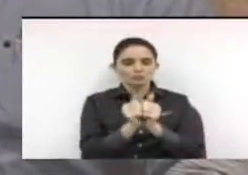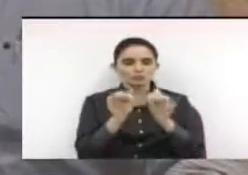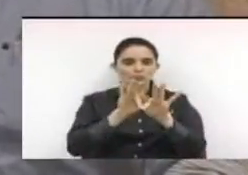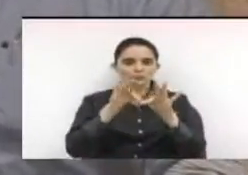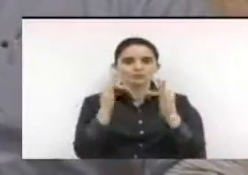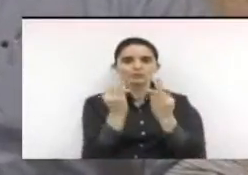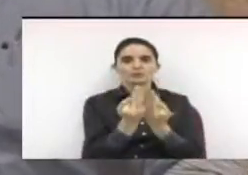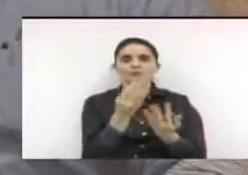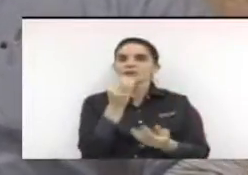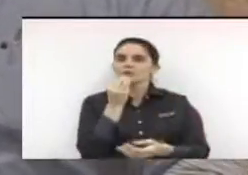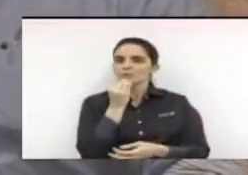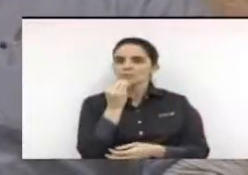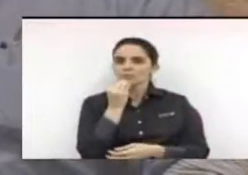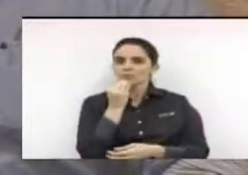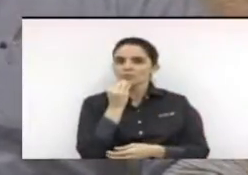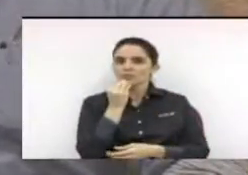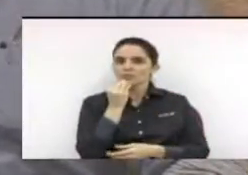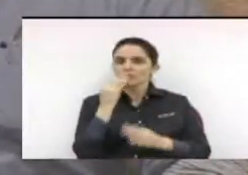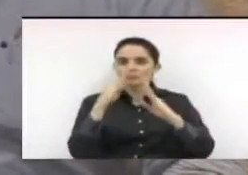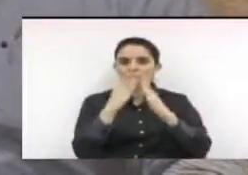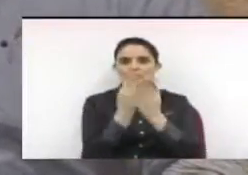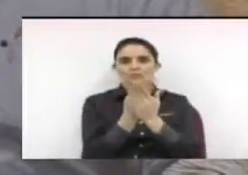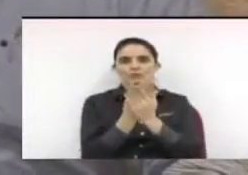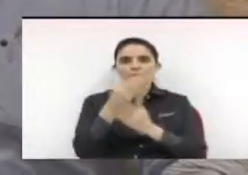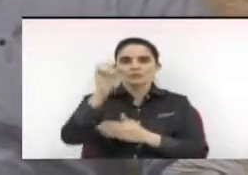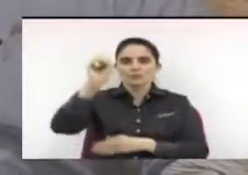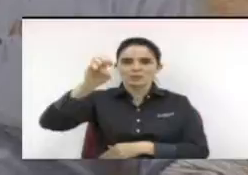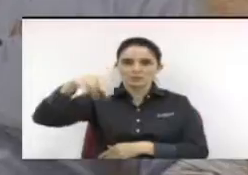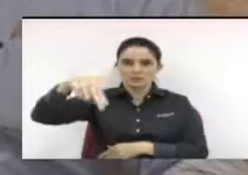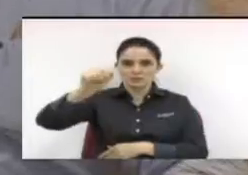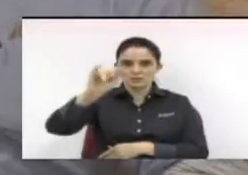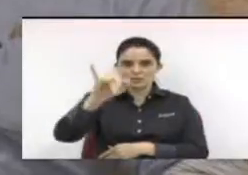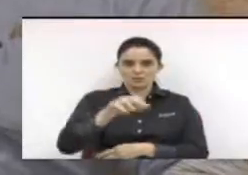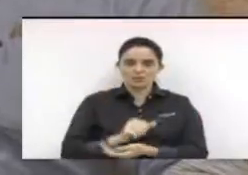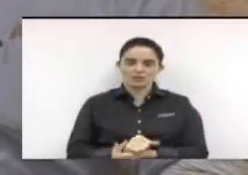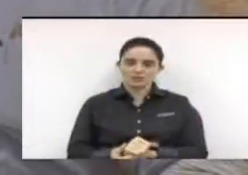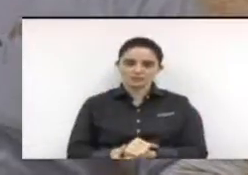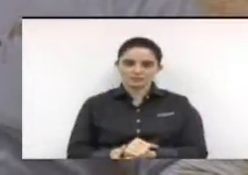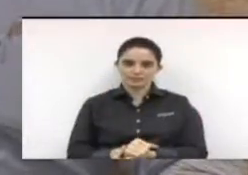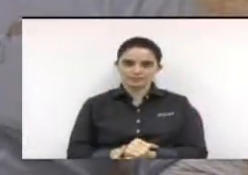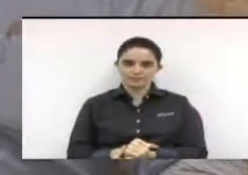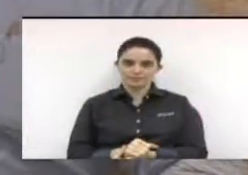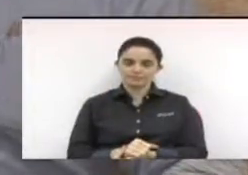tiveram a oportunidade de passar pela escola Senai. E a hipótese